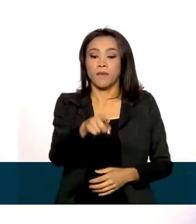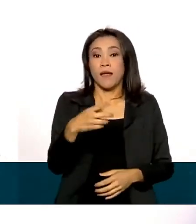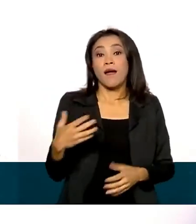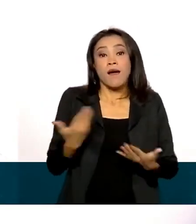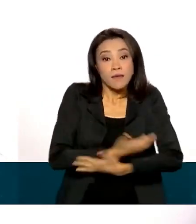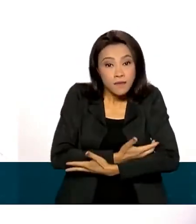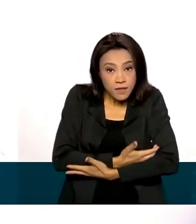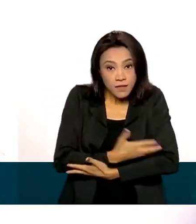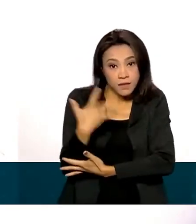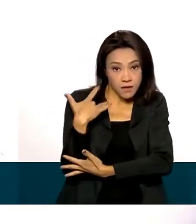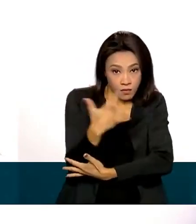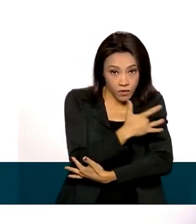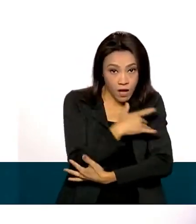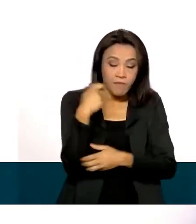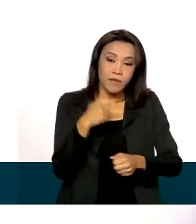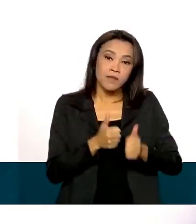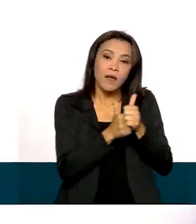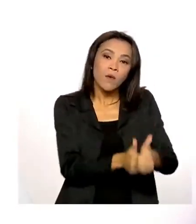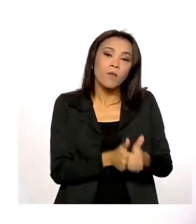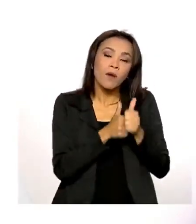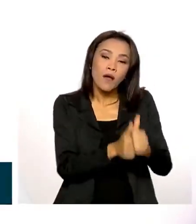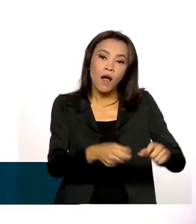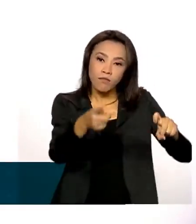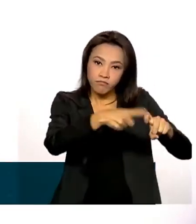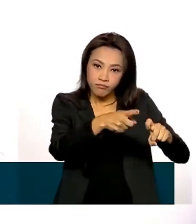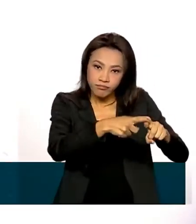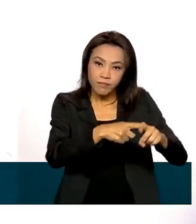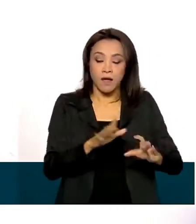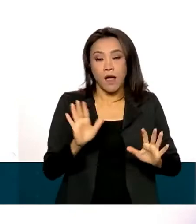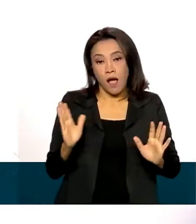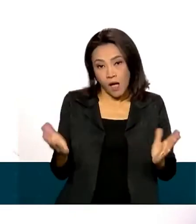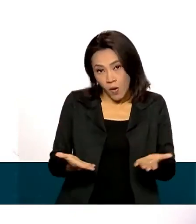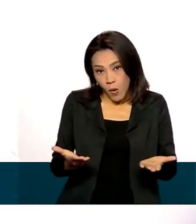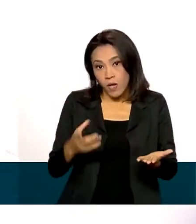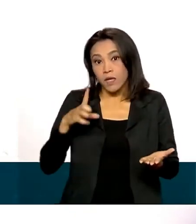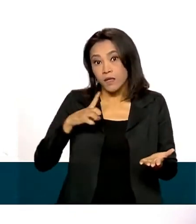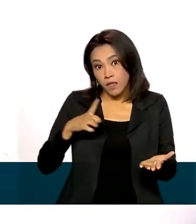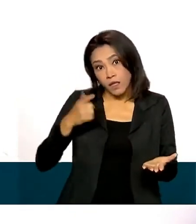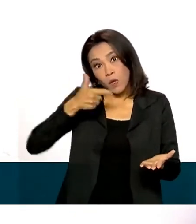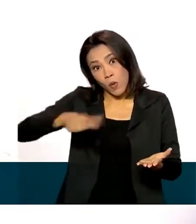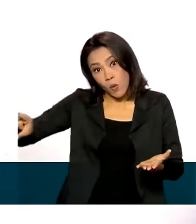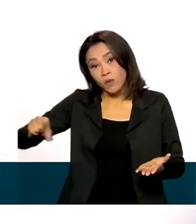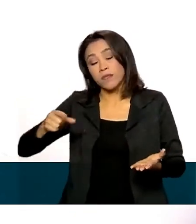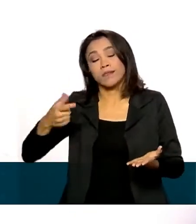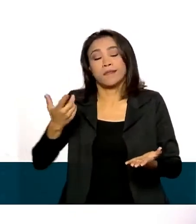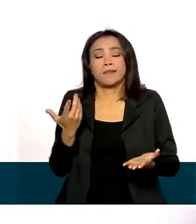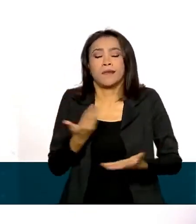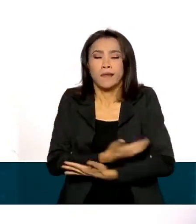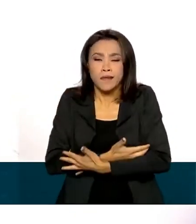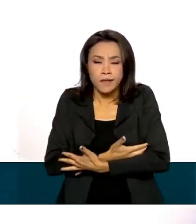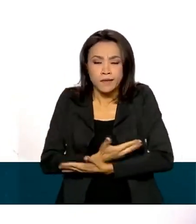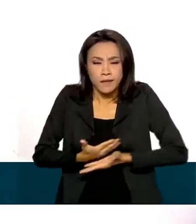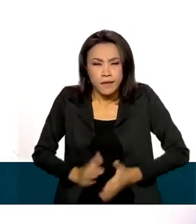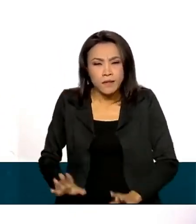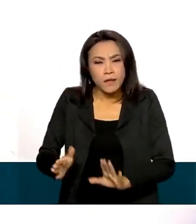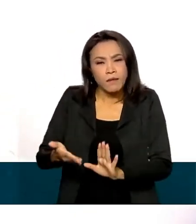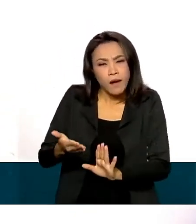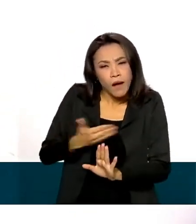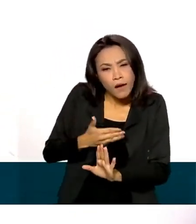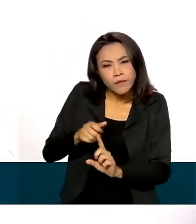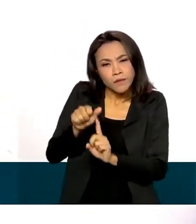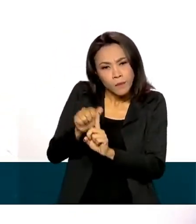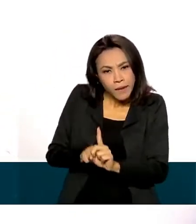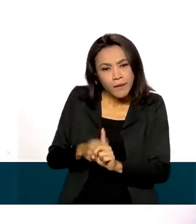fazer o acompanhamento com o pediatra, né. Agora, existem alguns casos que são crianças prematuras, tiveram alguma